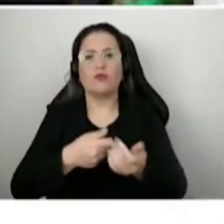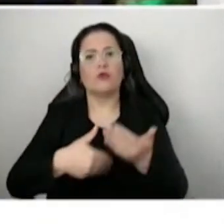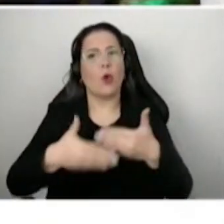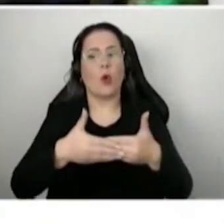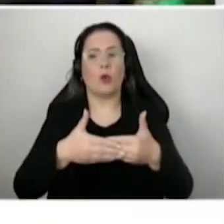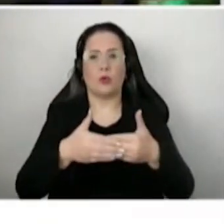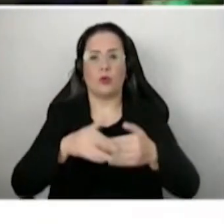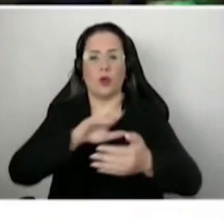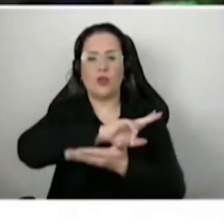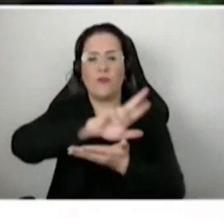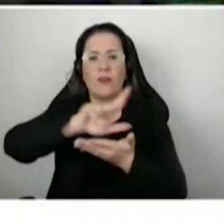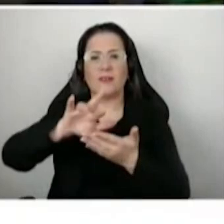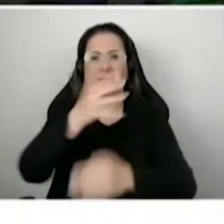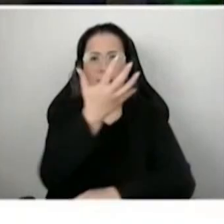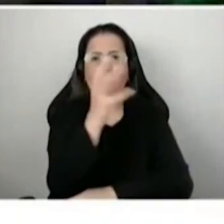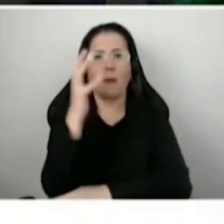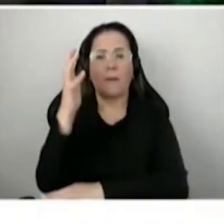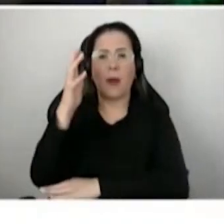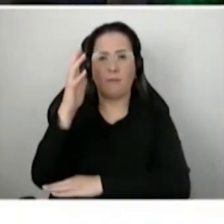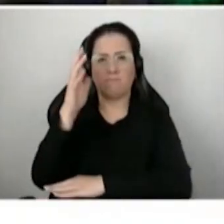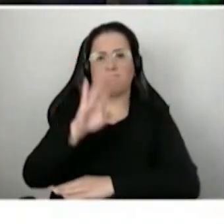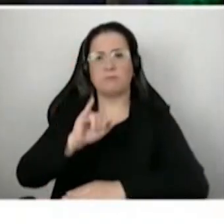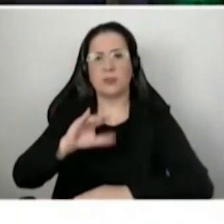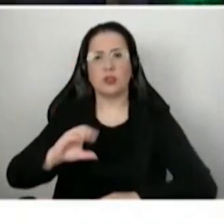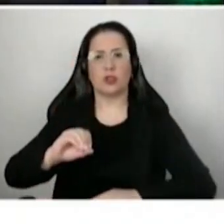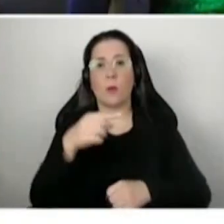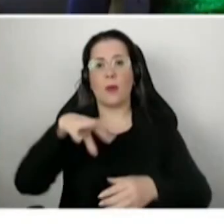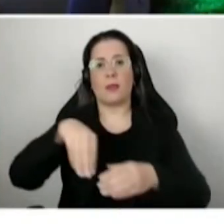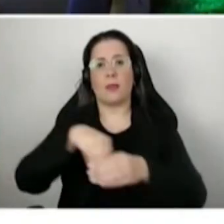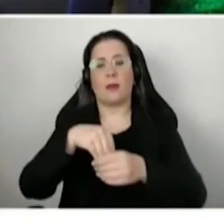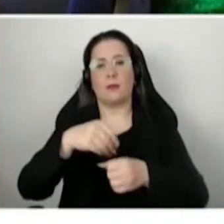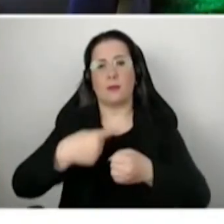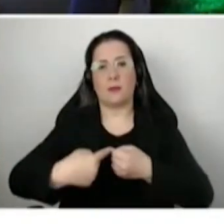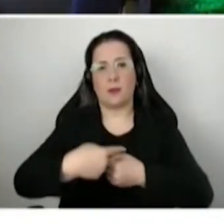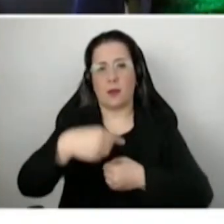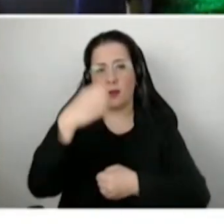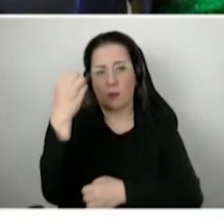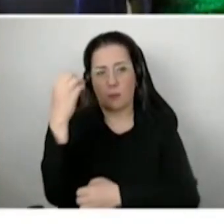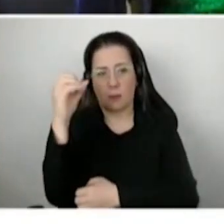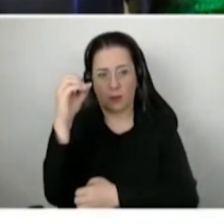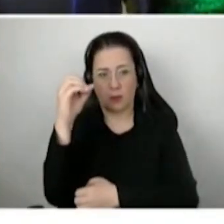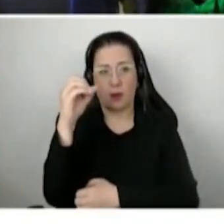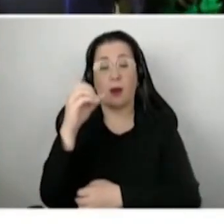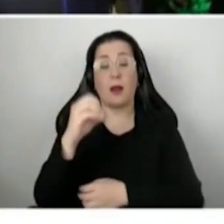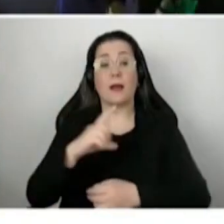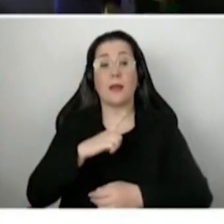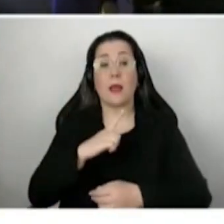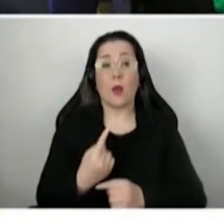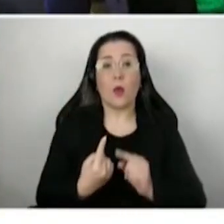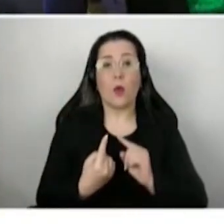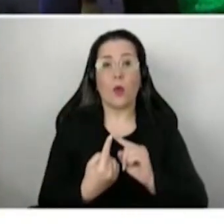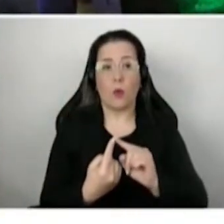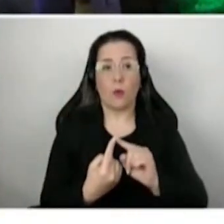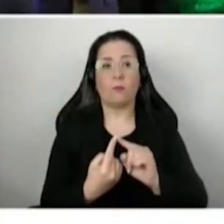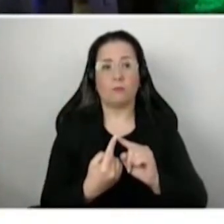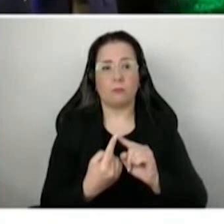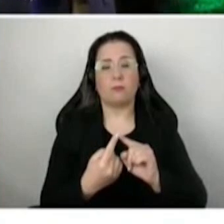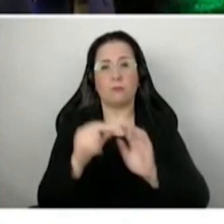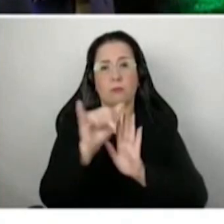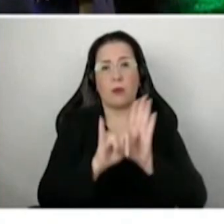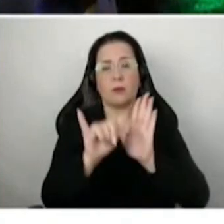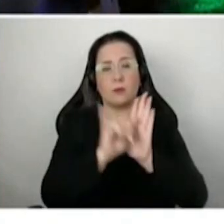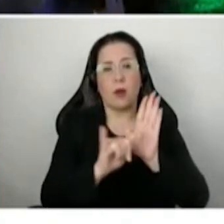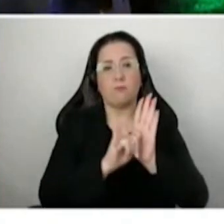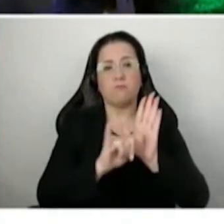e que grava com perpetuidade esta proteção. E estamos disponibilizando neste primeiro edital 3 milhões